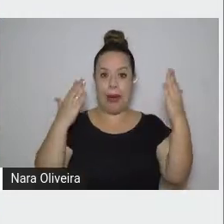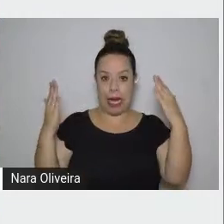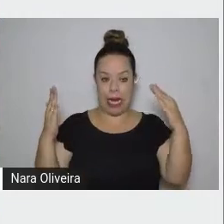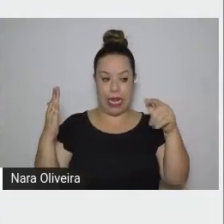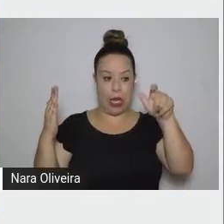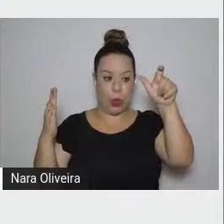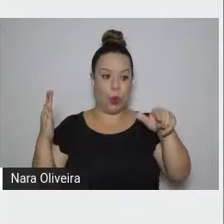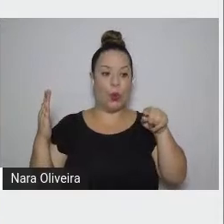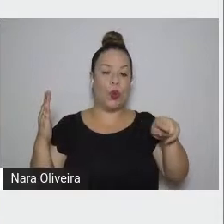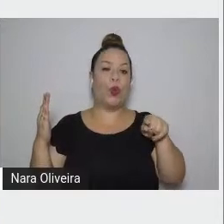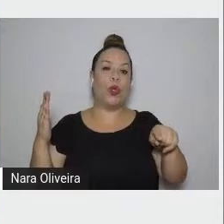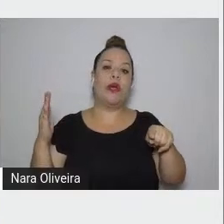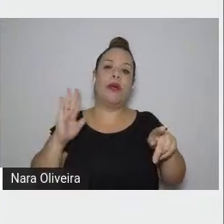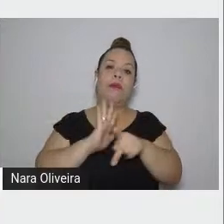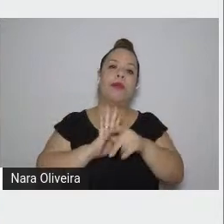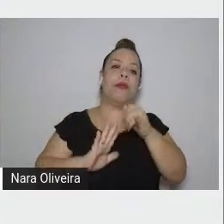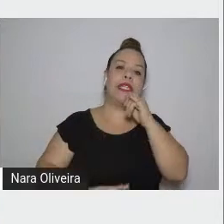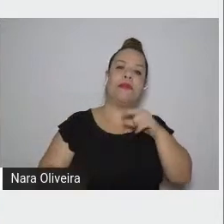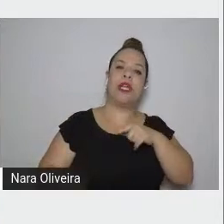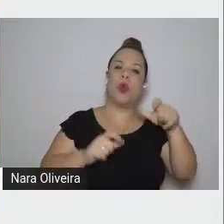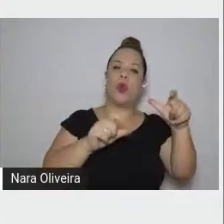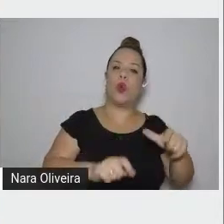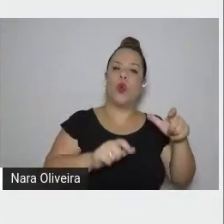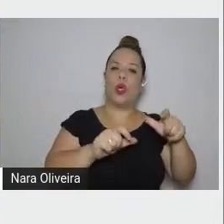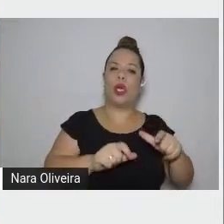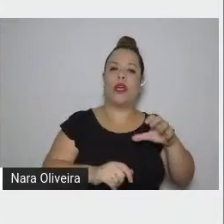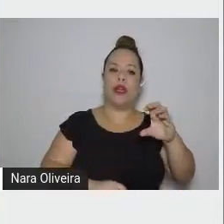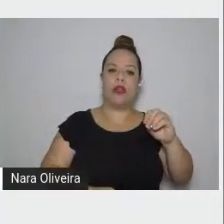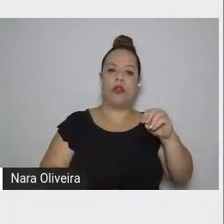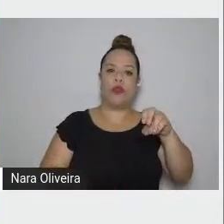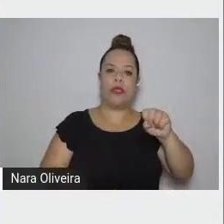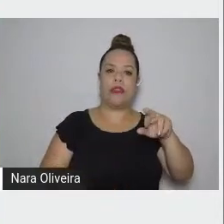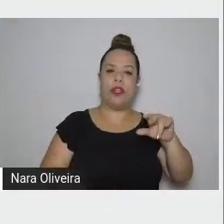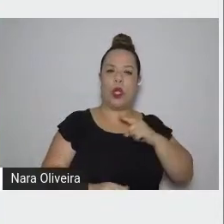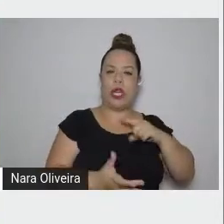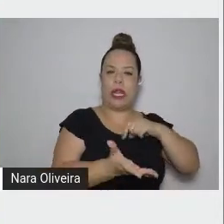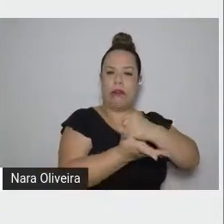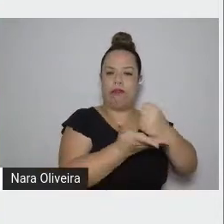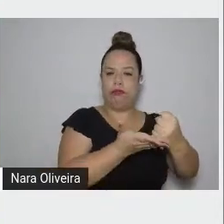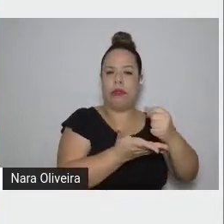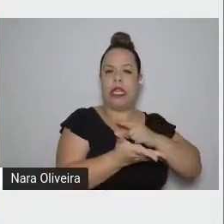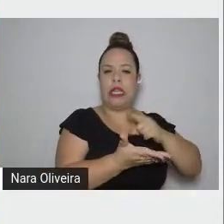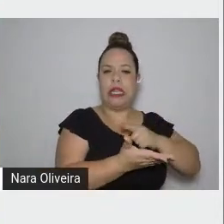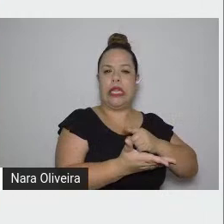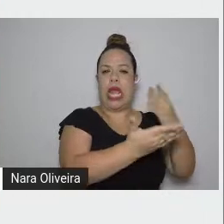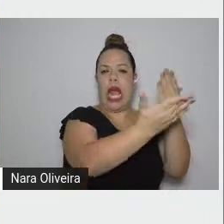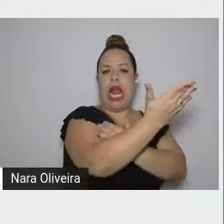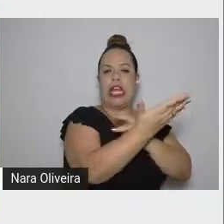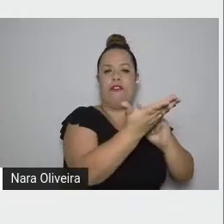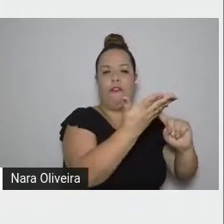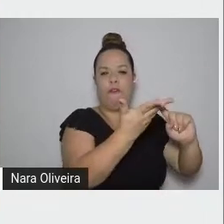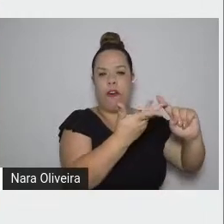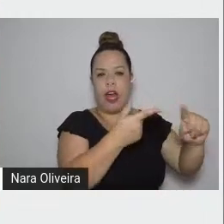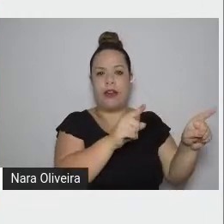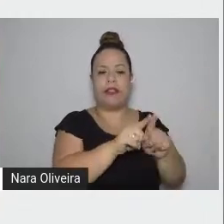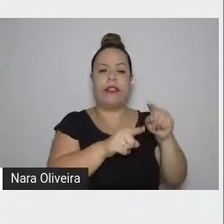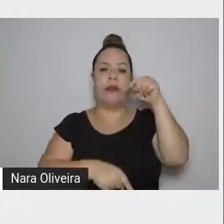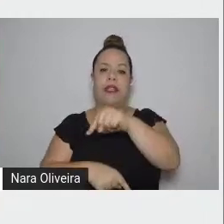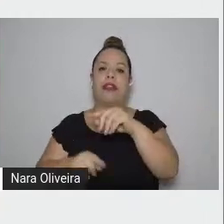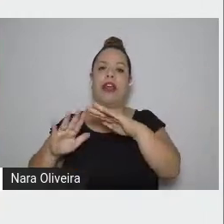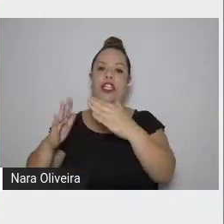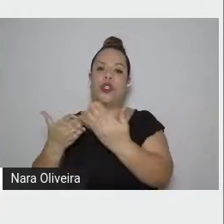conservatória com todos os seus arquivos, a escola onde a mulher